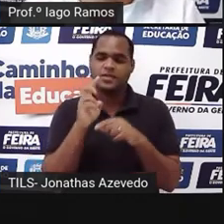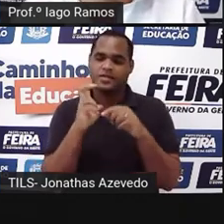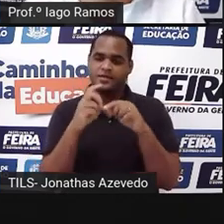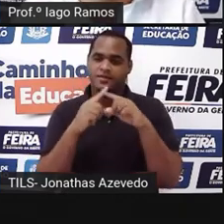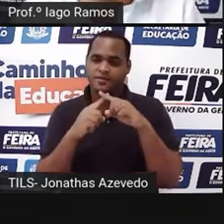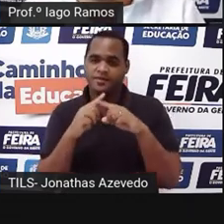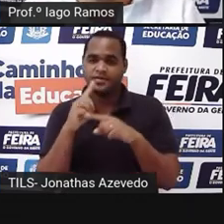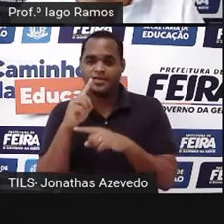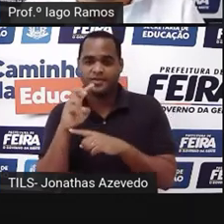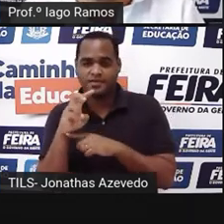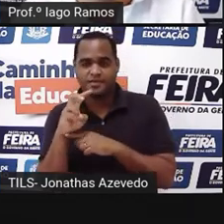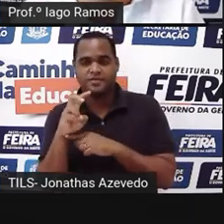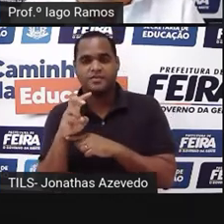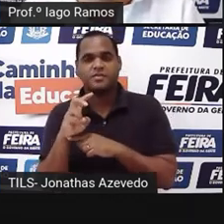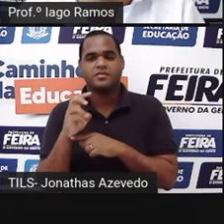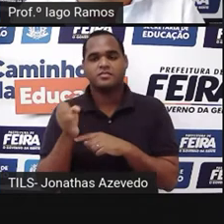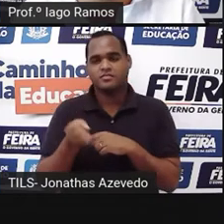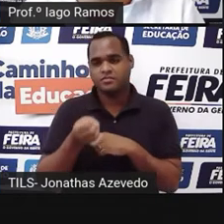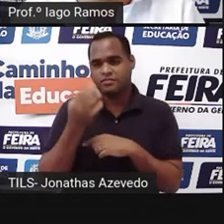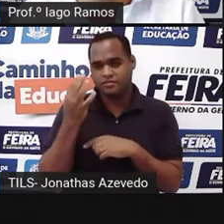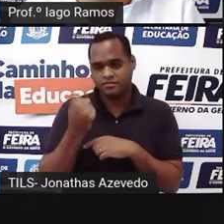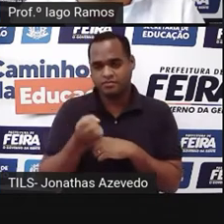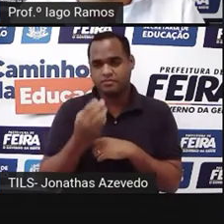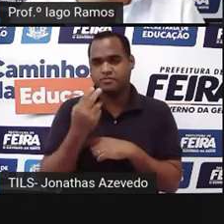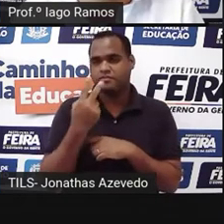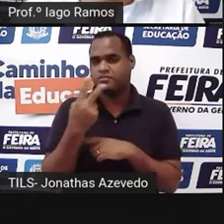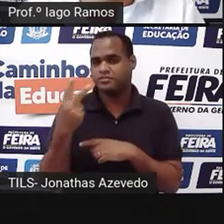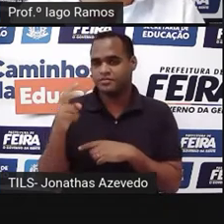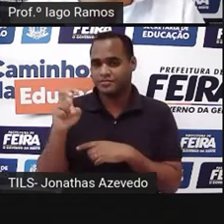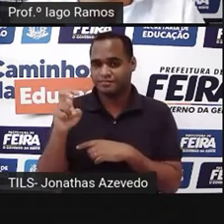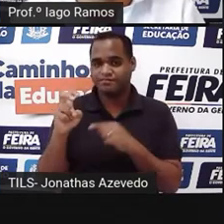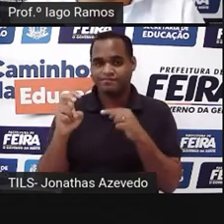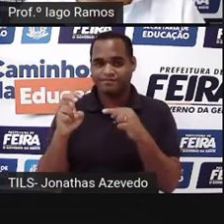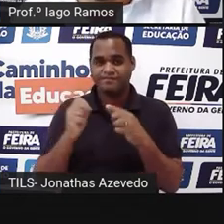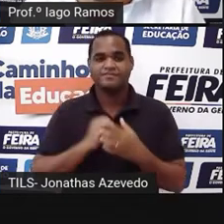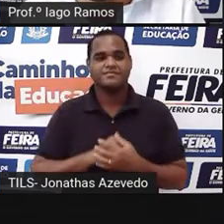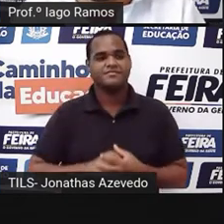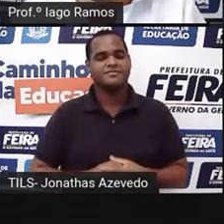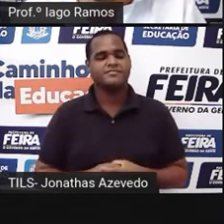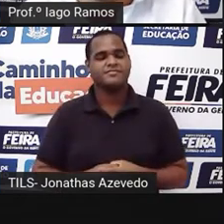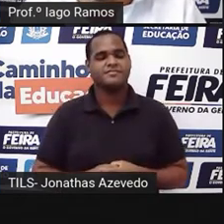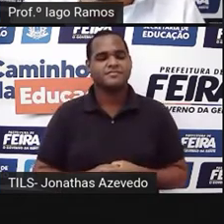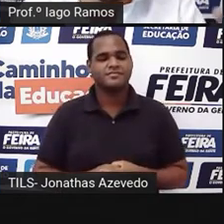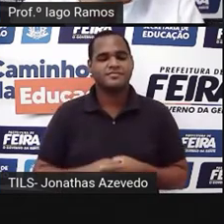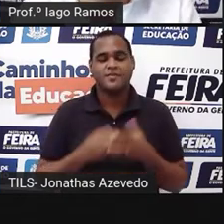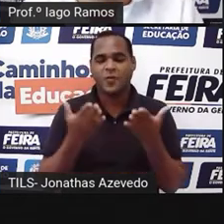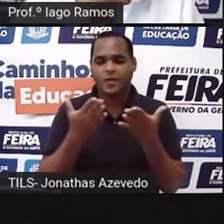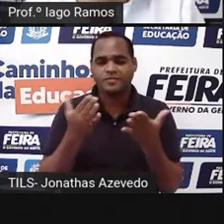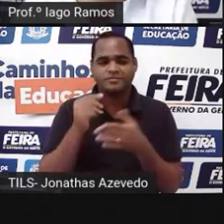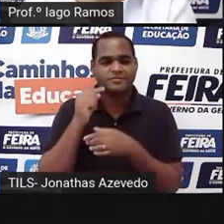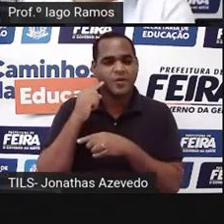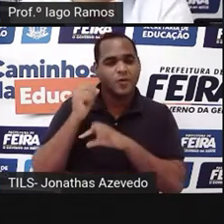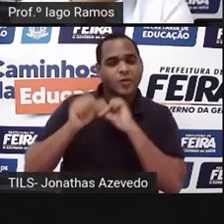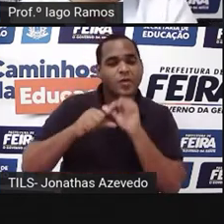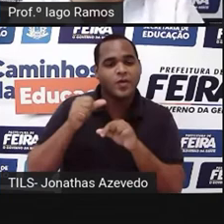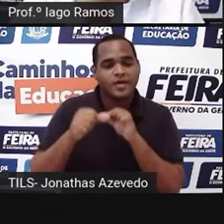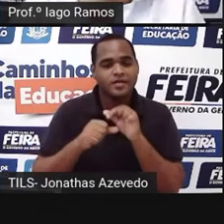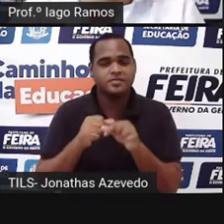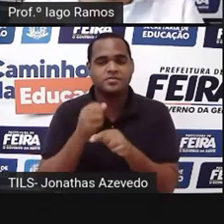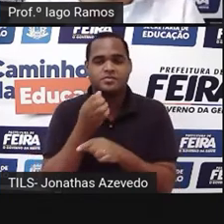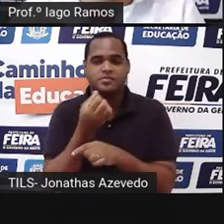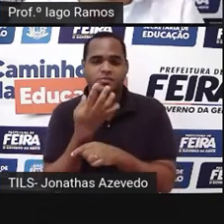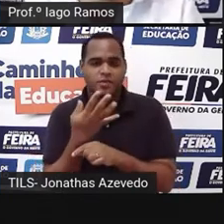15 vezes 15, que vai dar 225. Agora é só fazer 64 mais